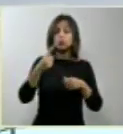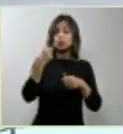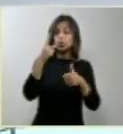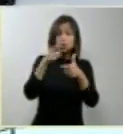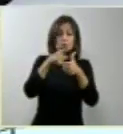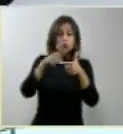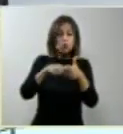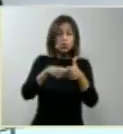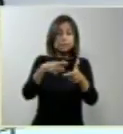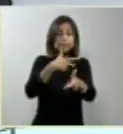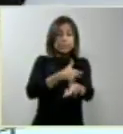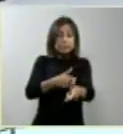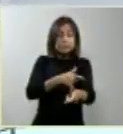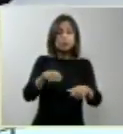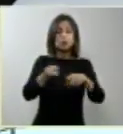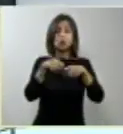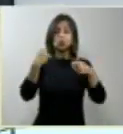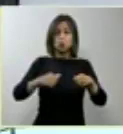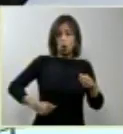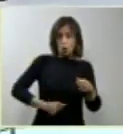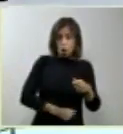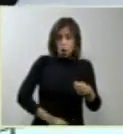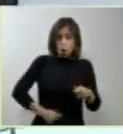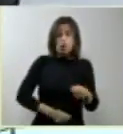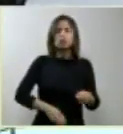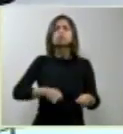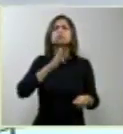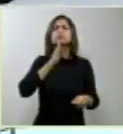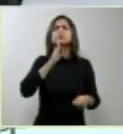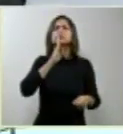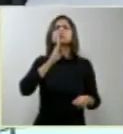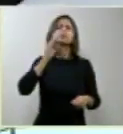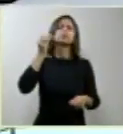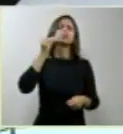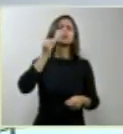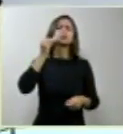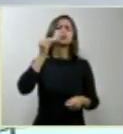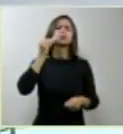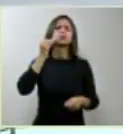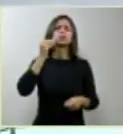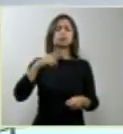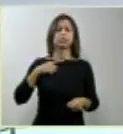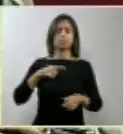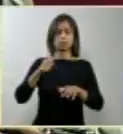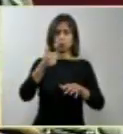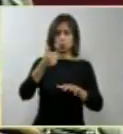de dois ecografistas experientes na décima segunda semana.